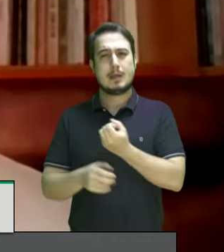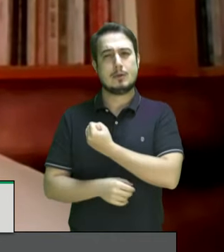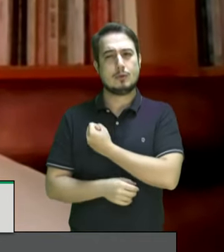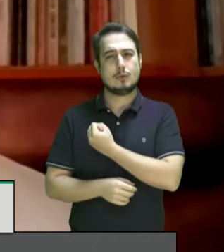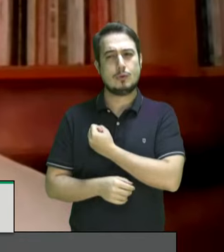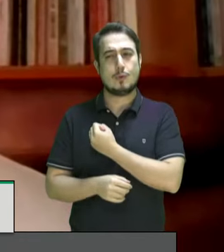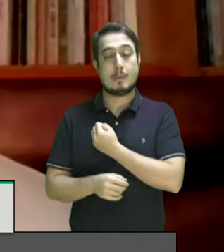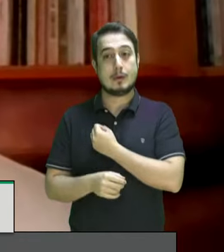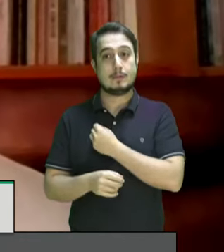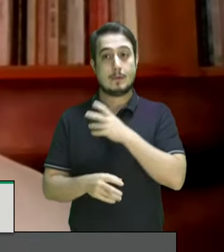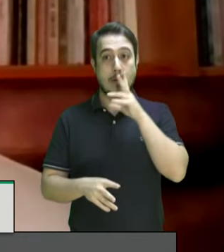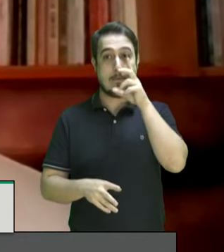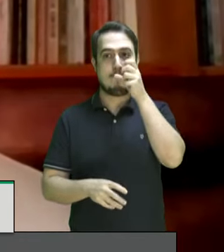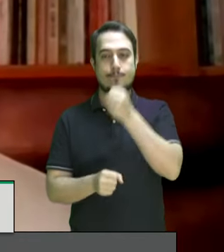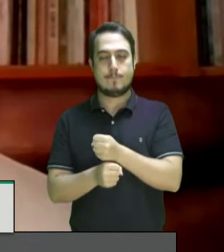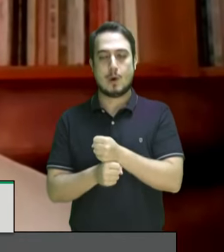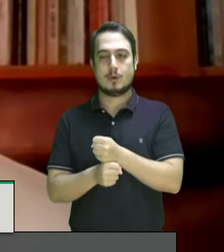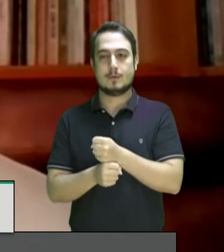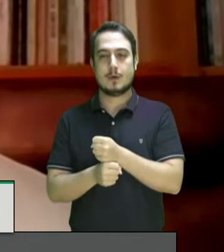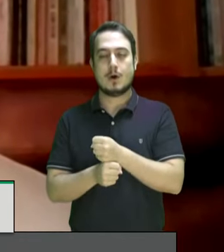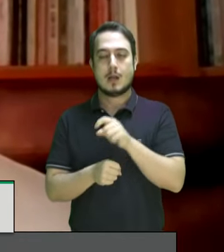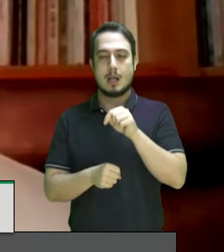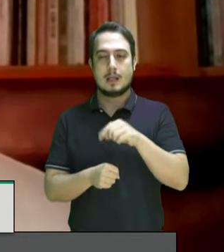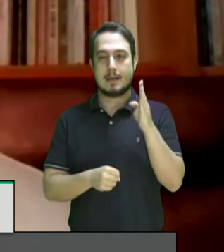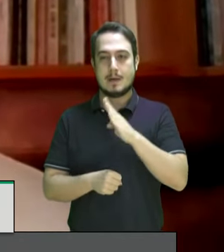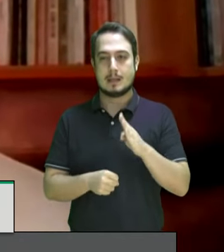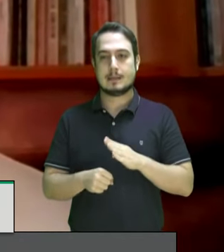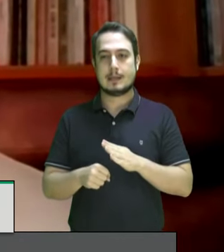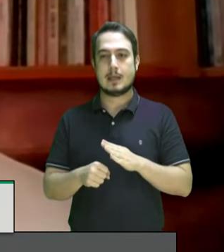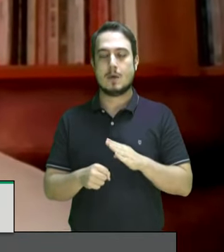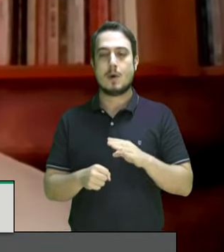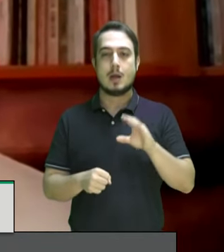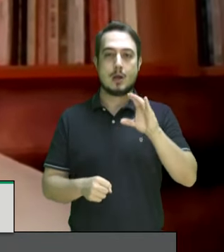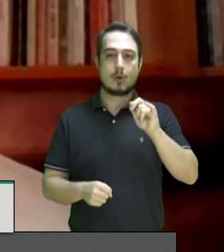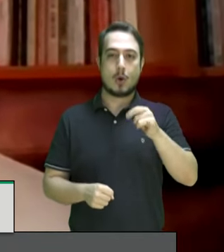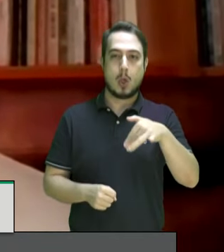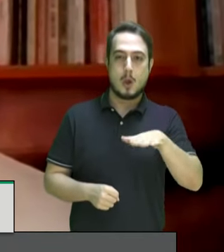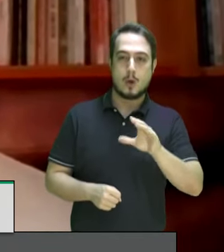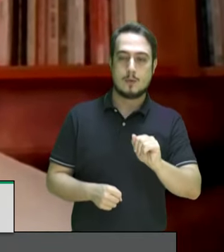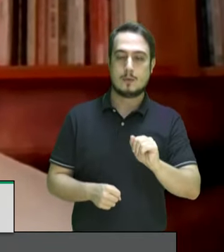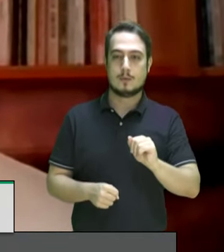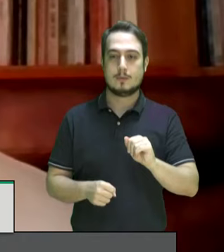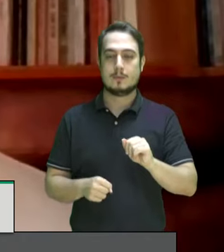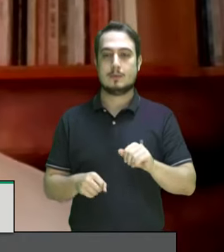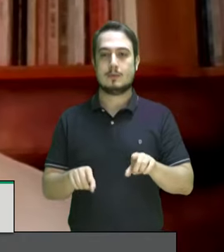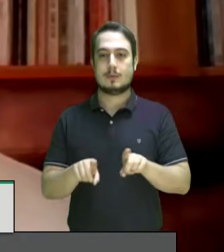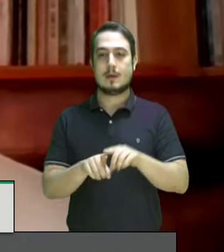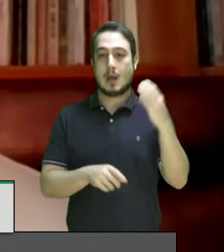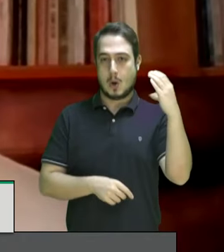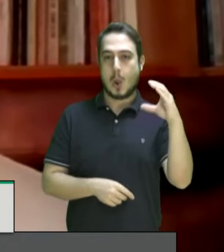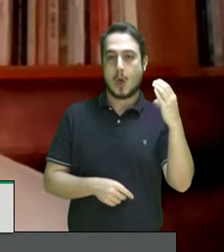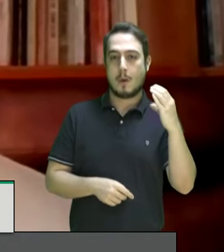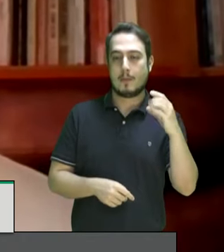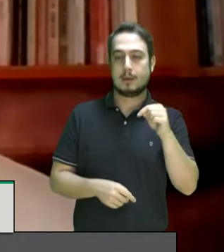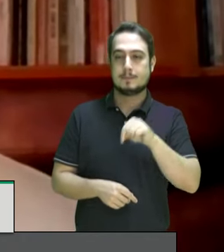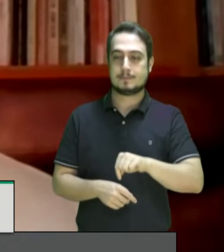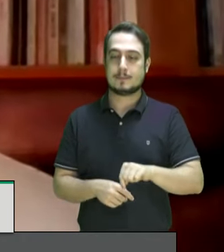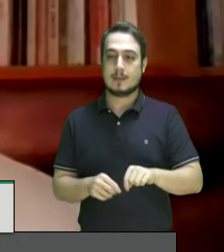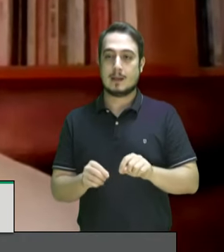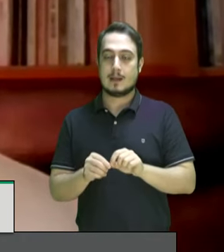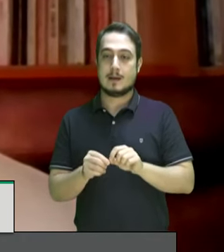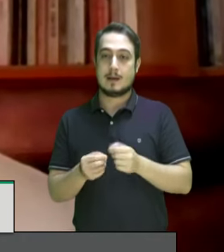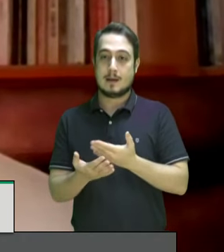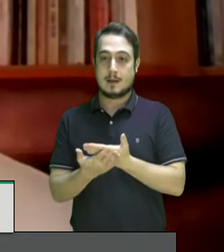representativo da população afrodescendente está entre as víctimas